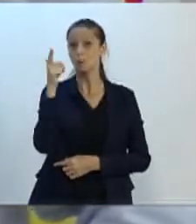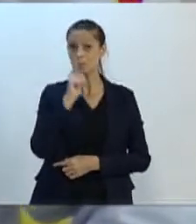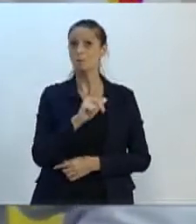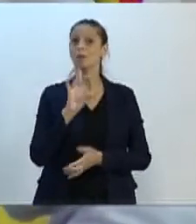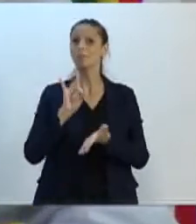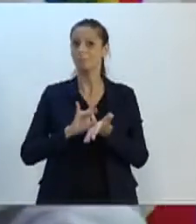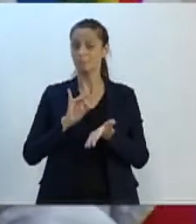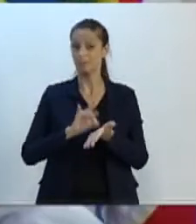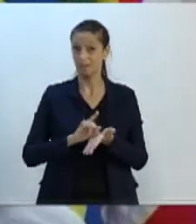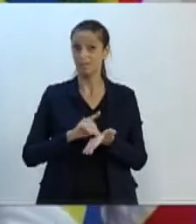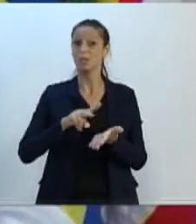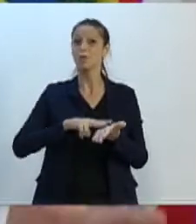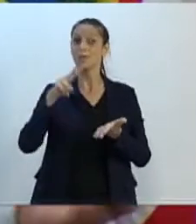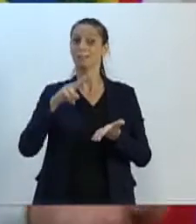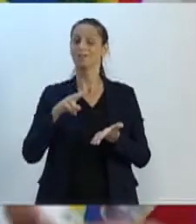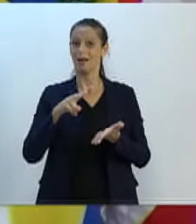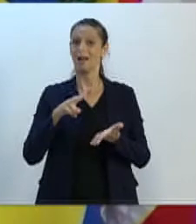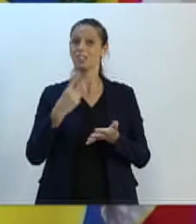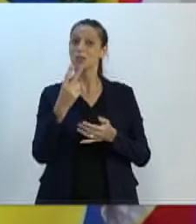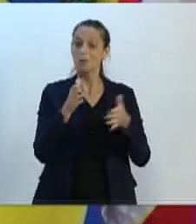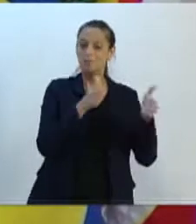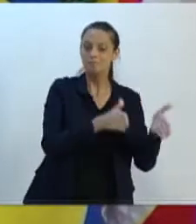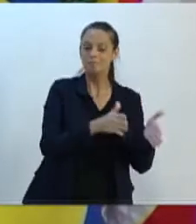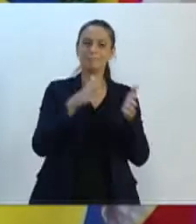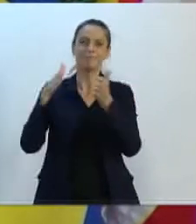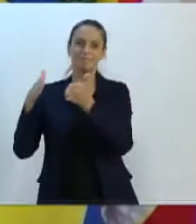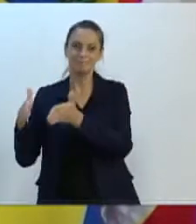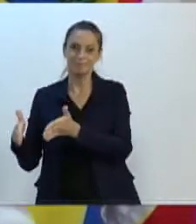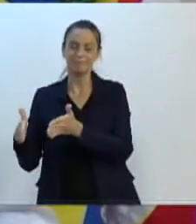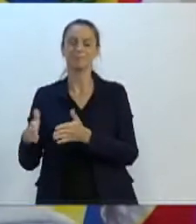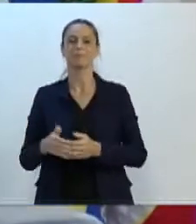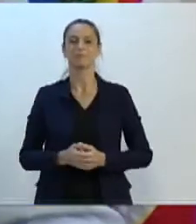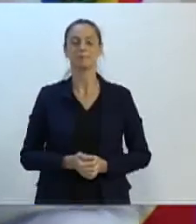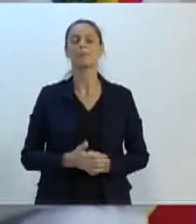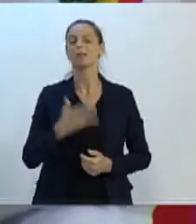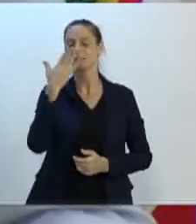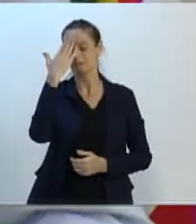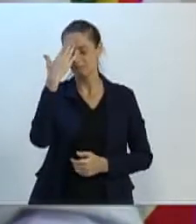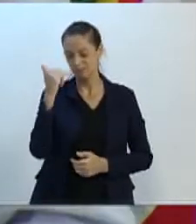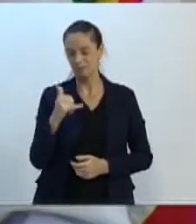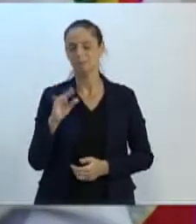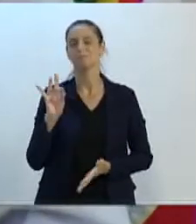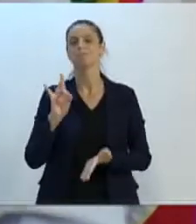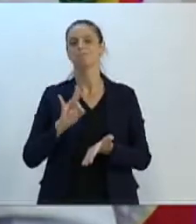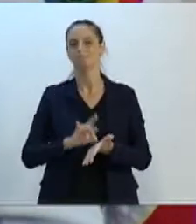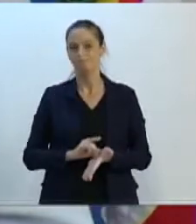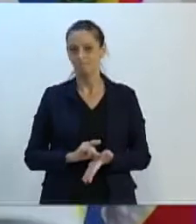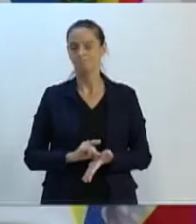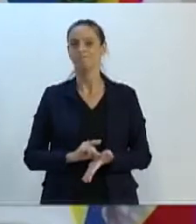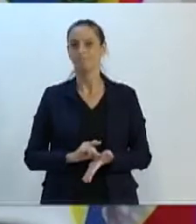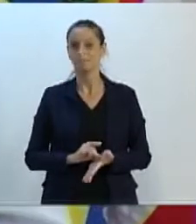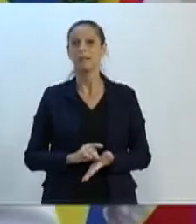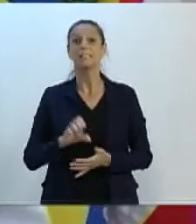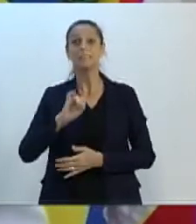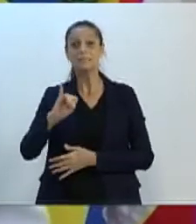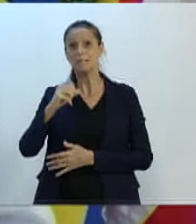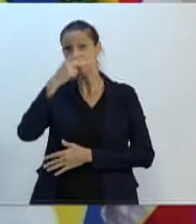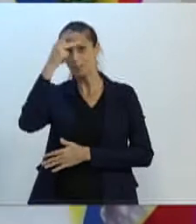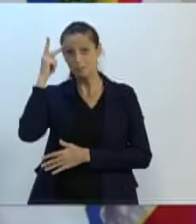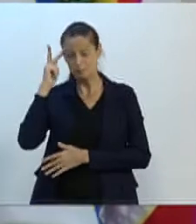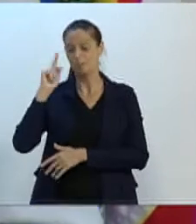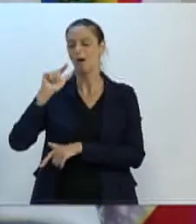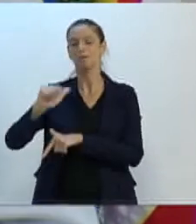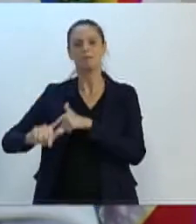médico, cuida da saúde e todos nós blumenauenses, sabe muito bem quando o produtor, aquele